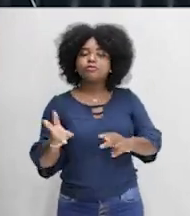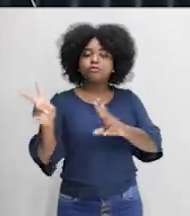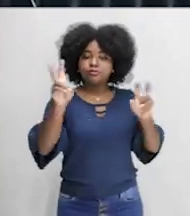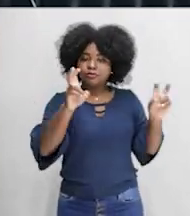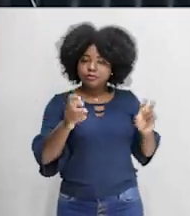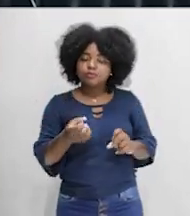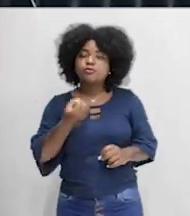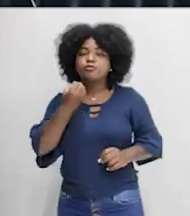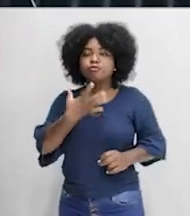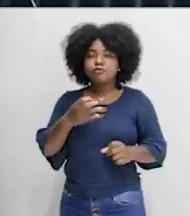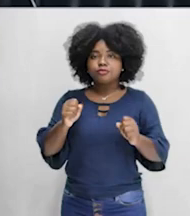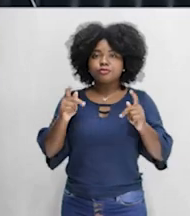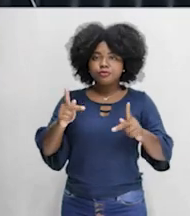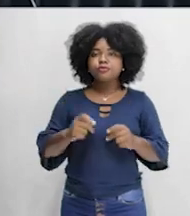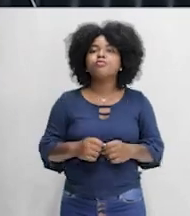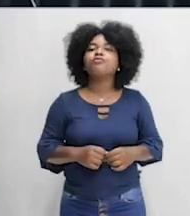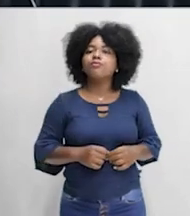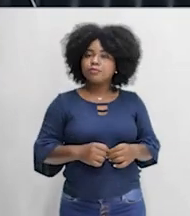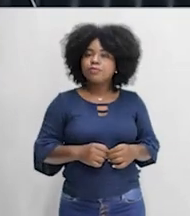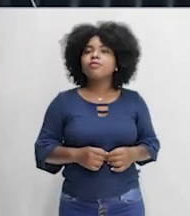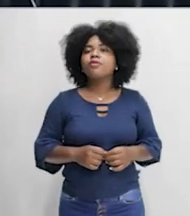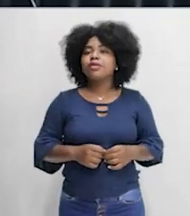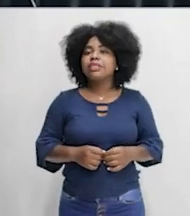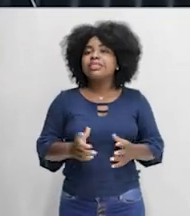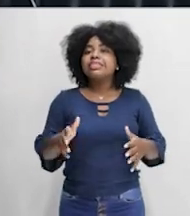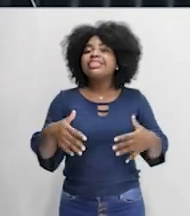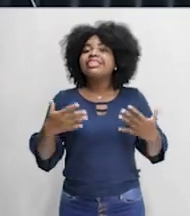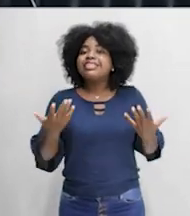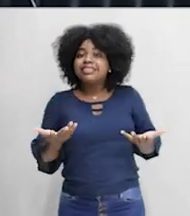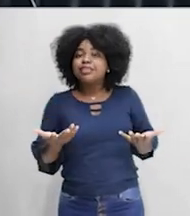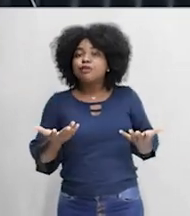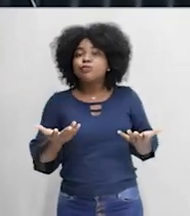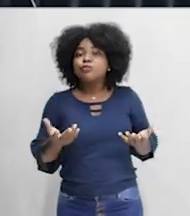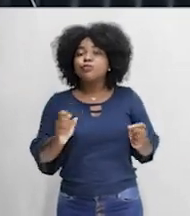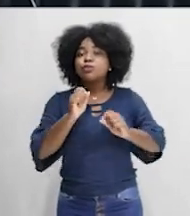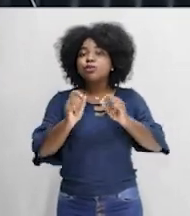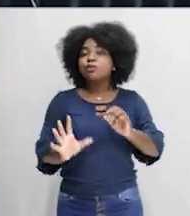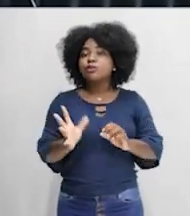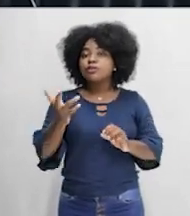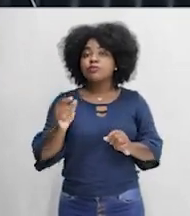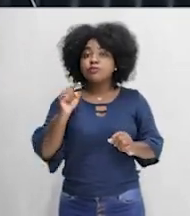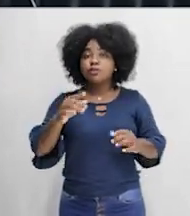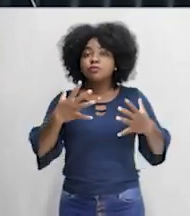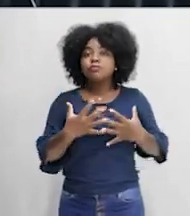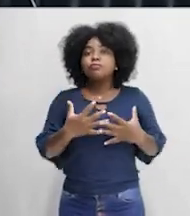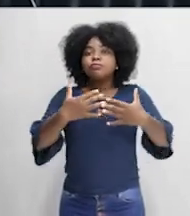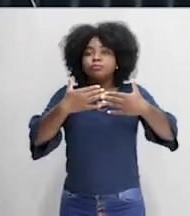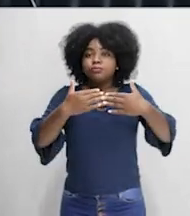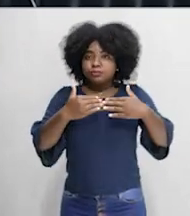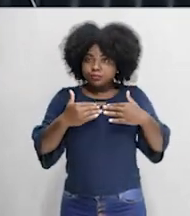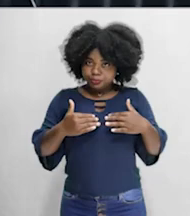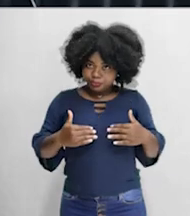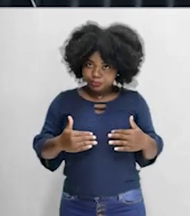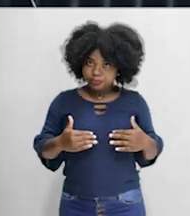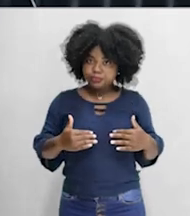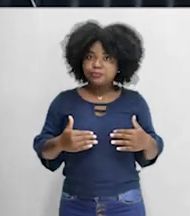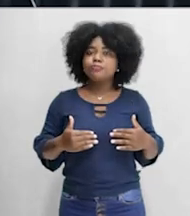fica comigo. Então, aquele mantra de sempre que toda aula eu começo e tu já sabe, ó, respirou,